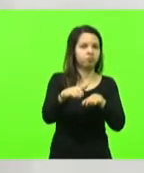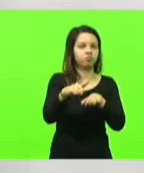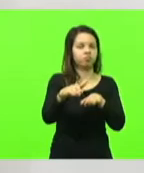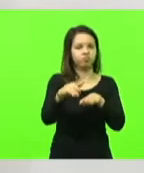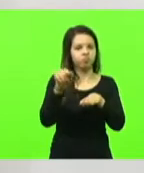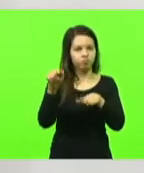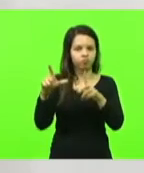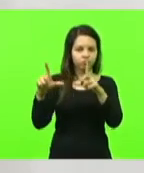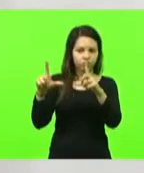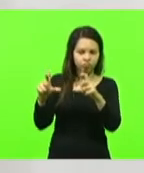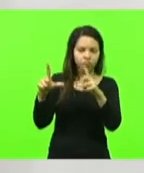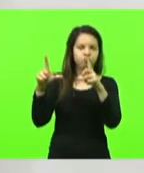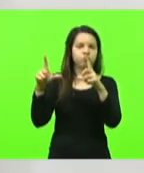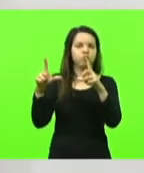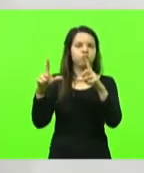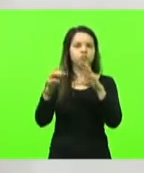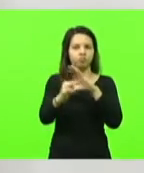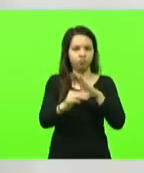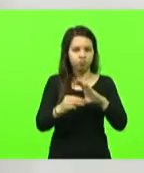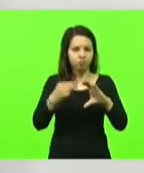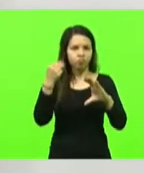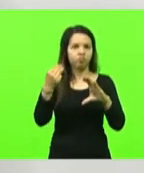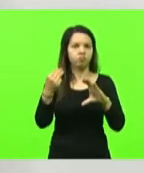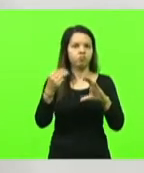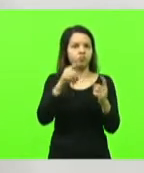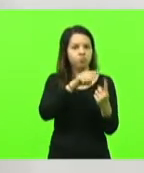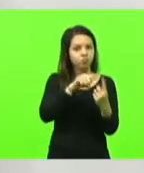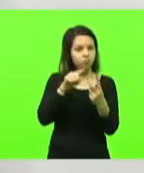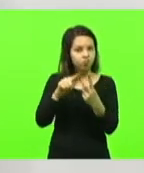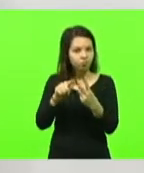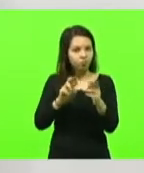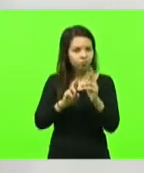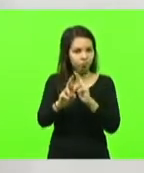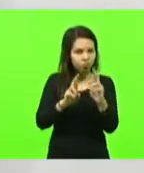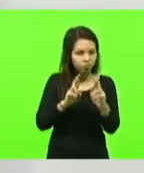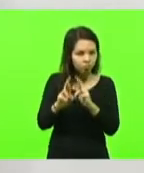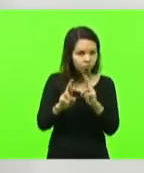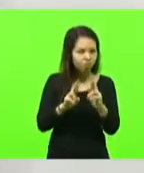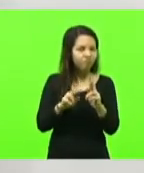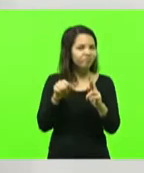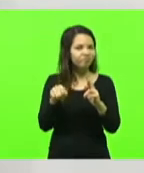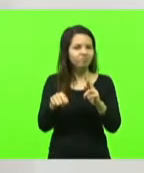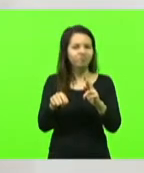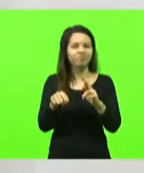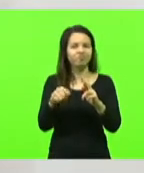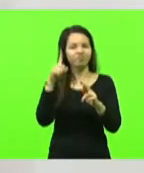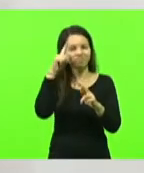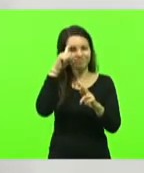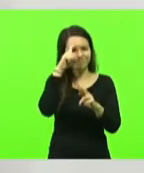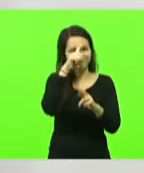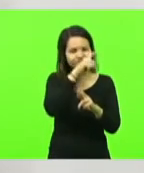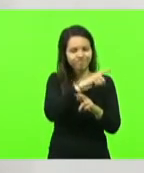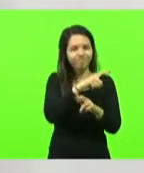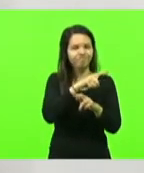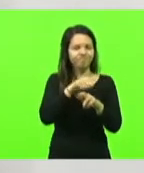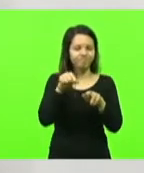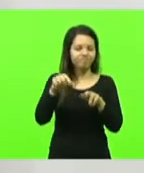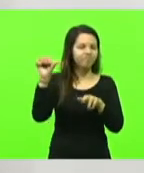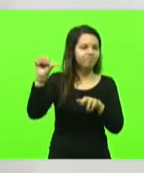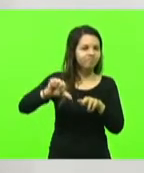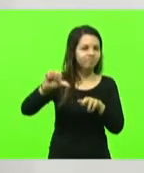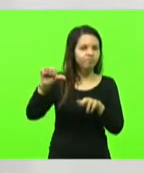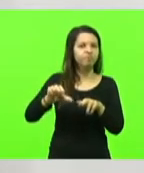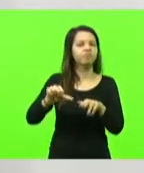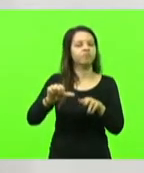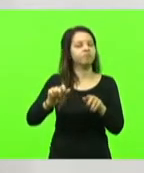rodovias que estão intransitáveis em nosso Estado. É inadmissível